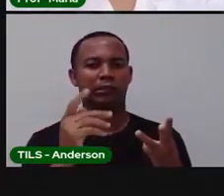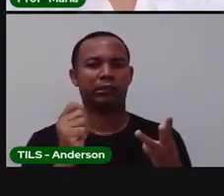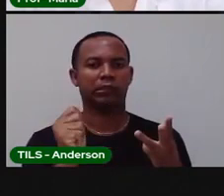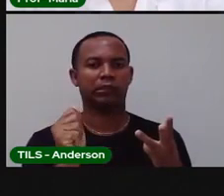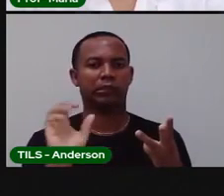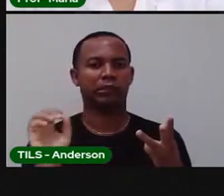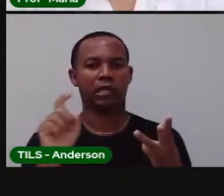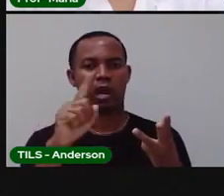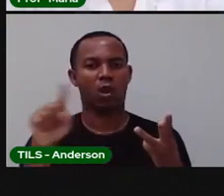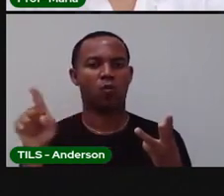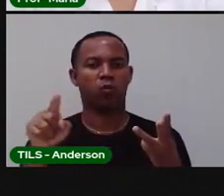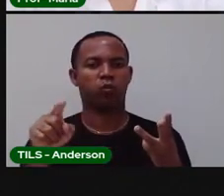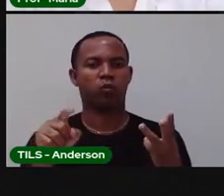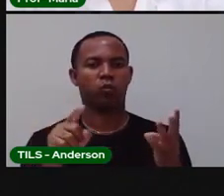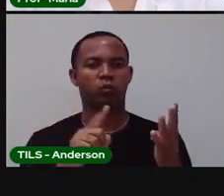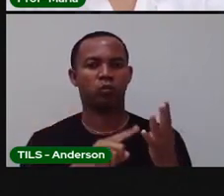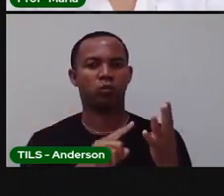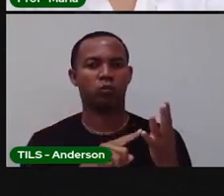Rei.